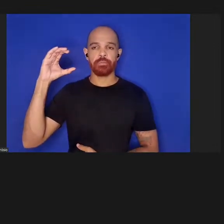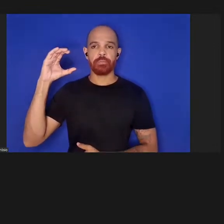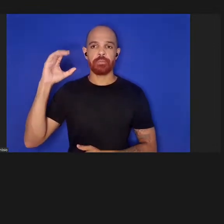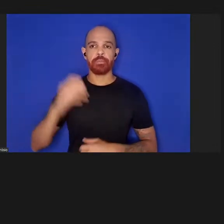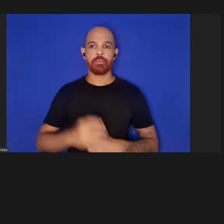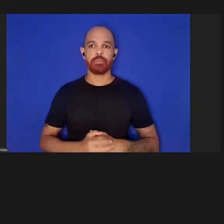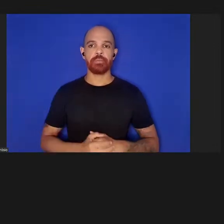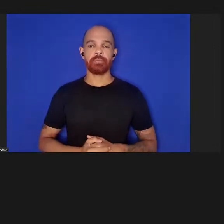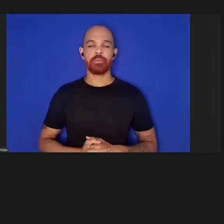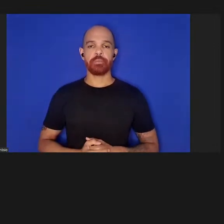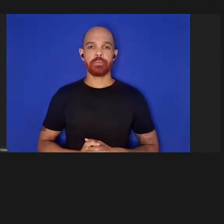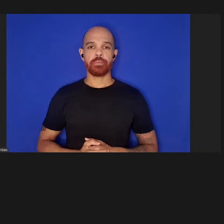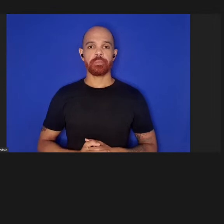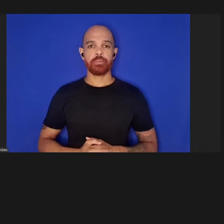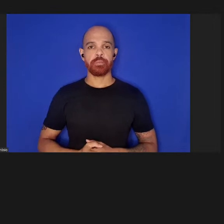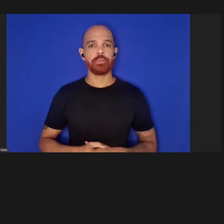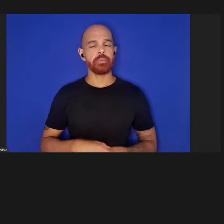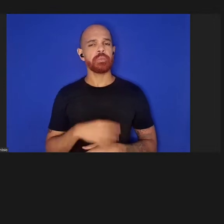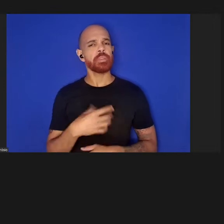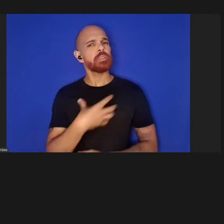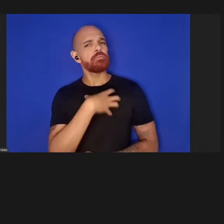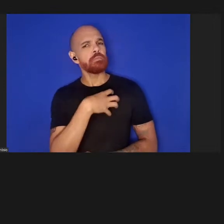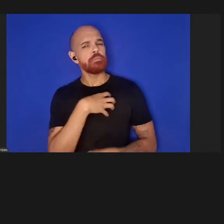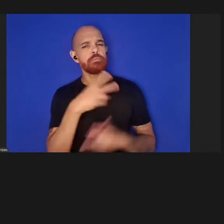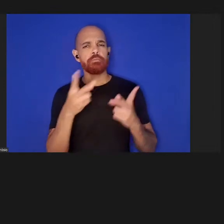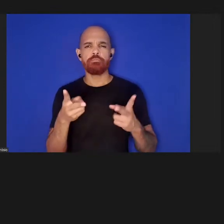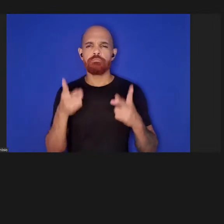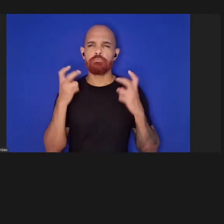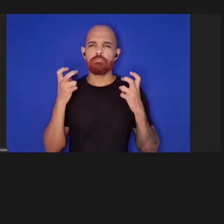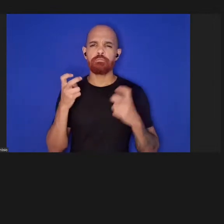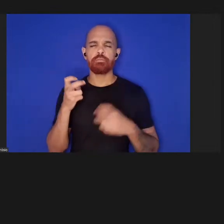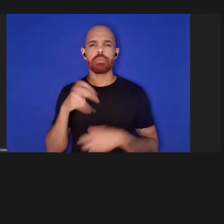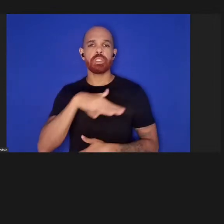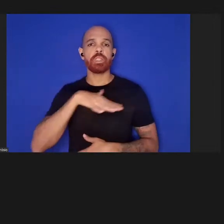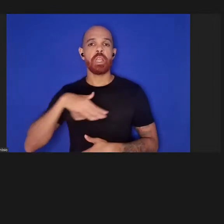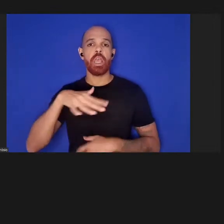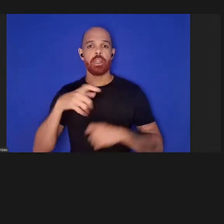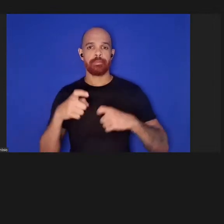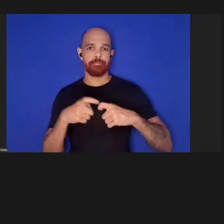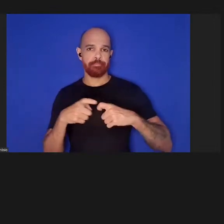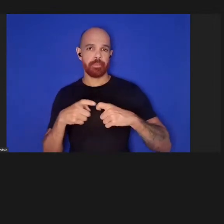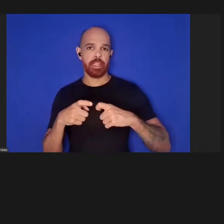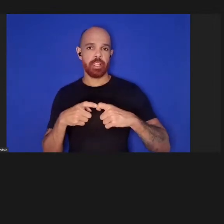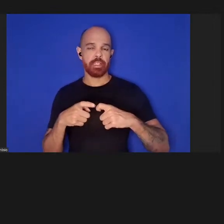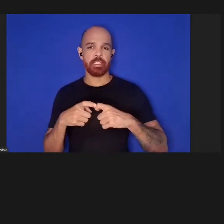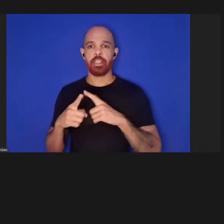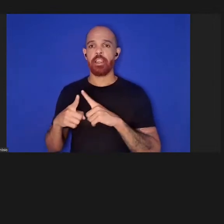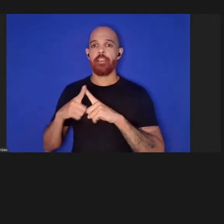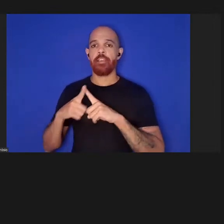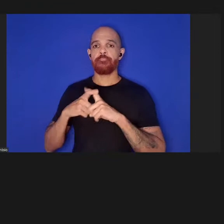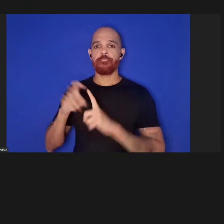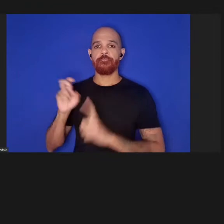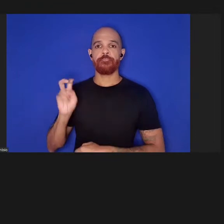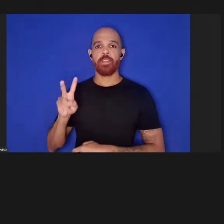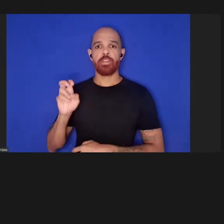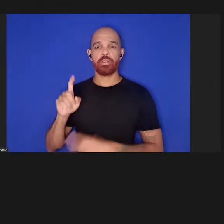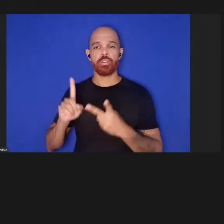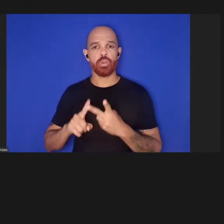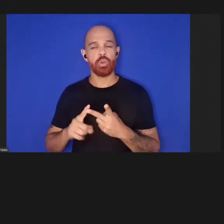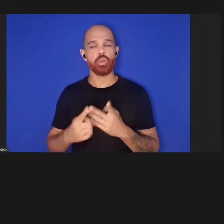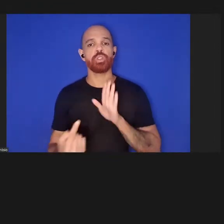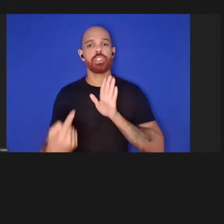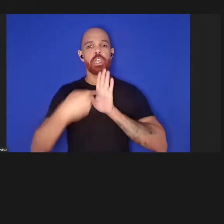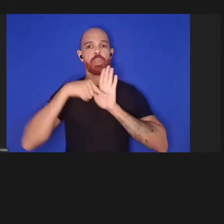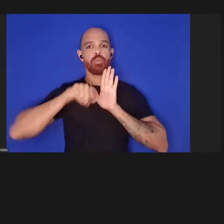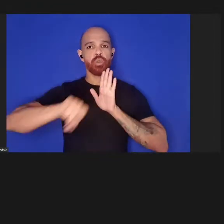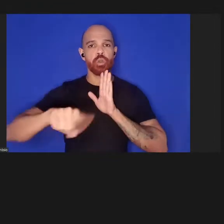principalmente sentimos esse impacto no setor médico, a virologia, a infectologia, a imunologia, a epidemiologia,